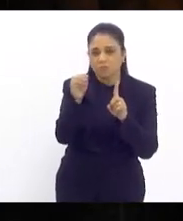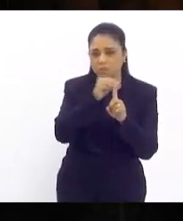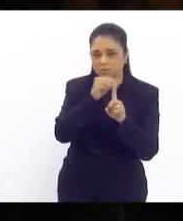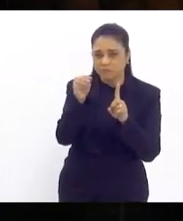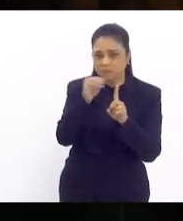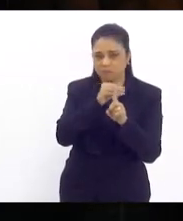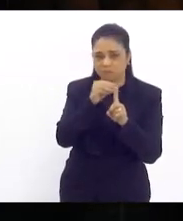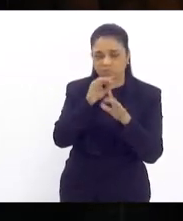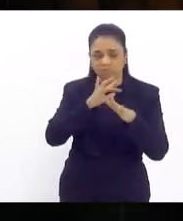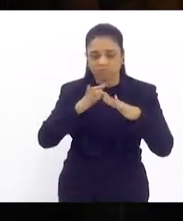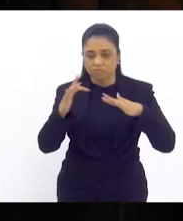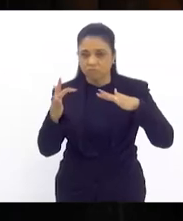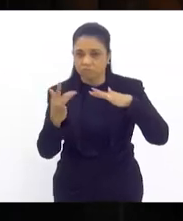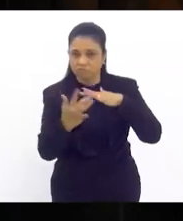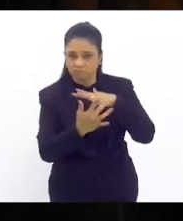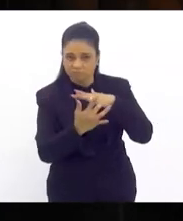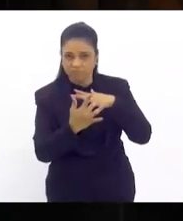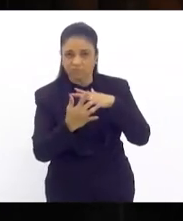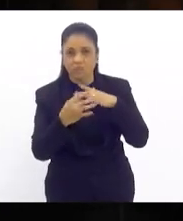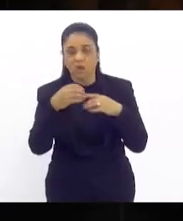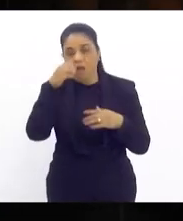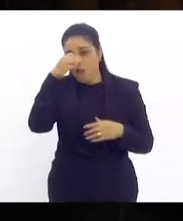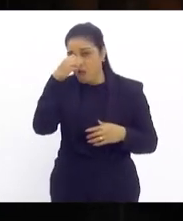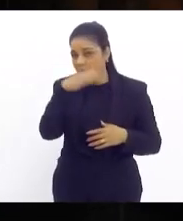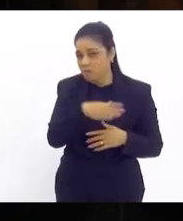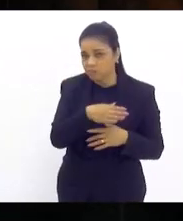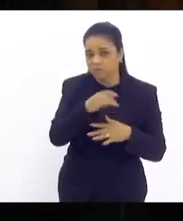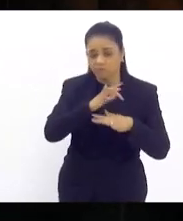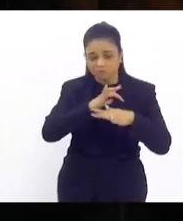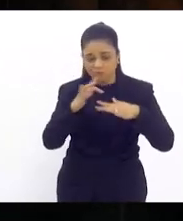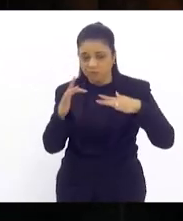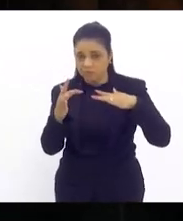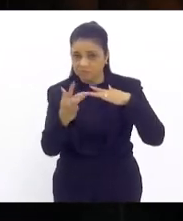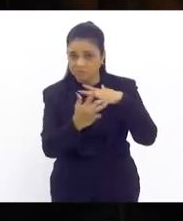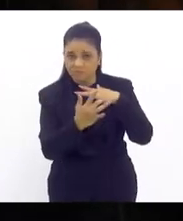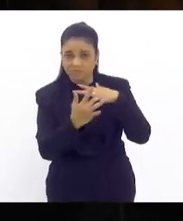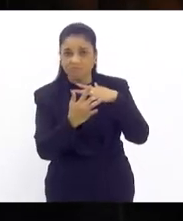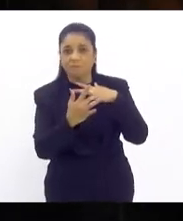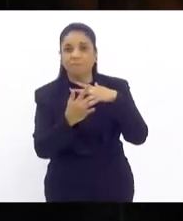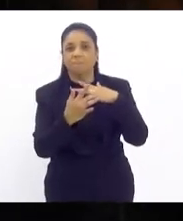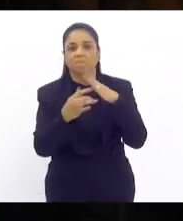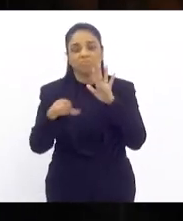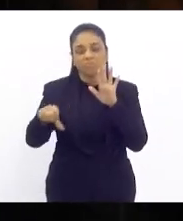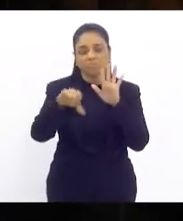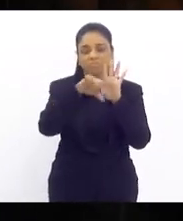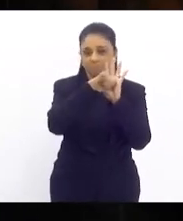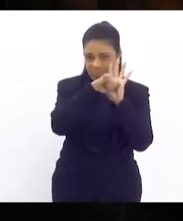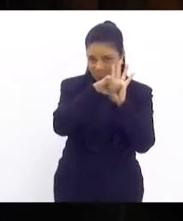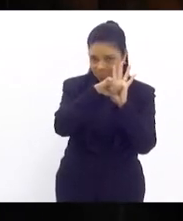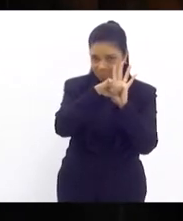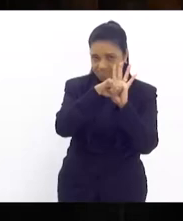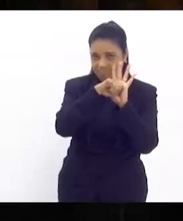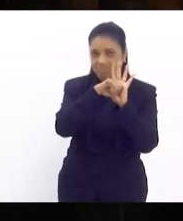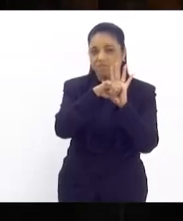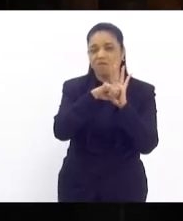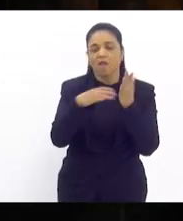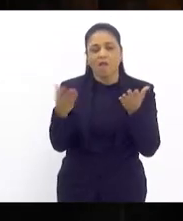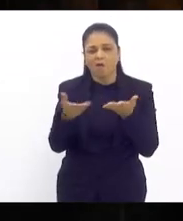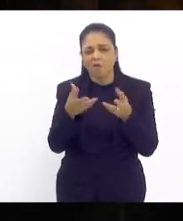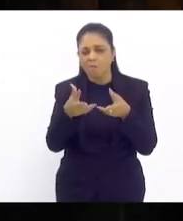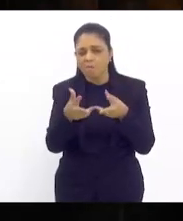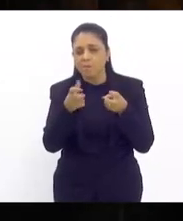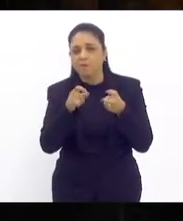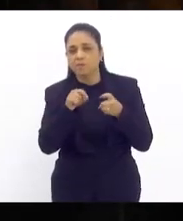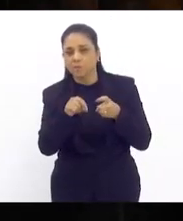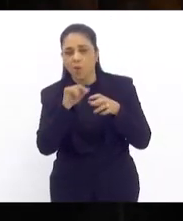nas redes sociais no uso abusivo também dessas redes sociais para a prática de crimes a gente viu agora o